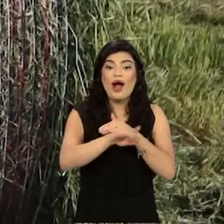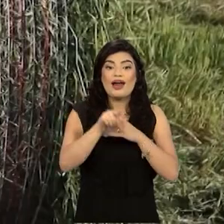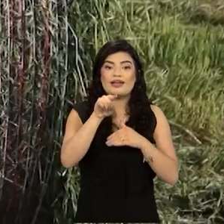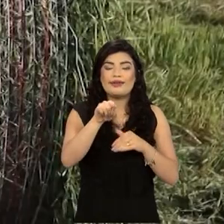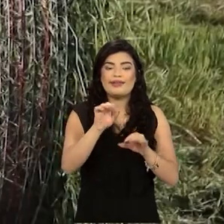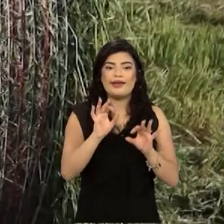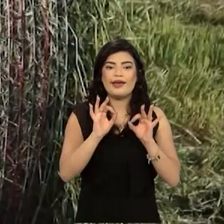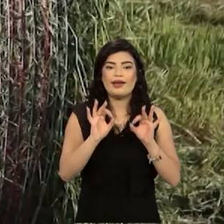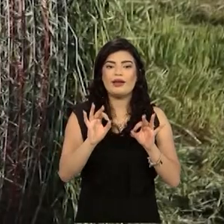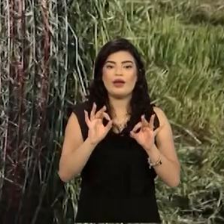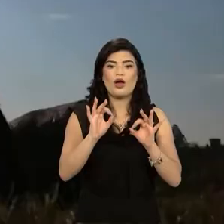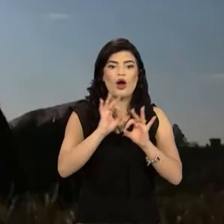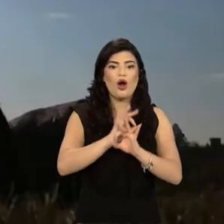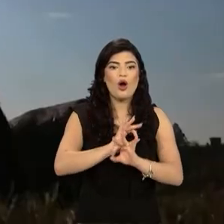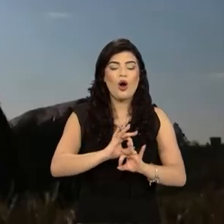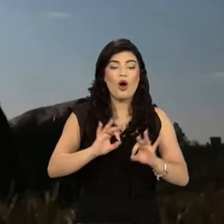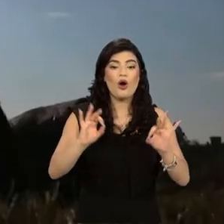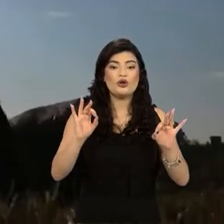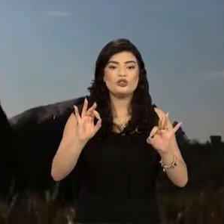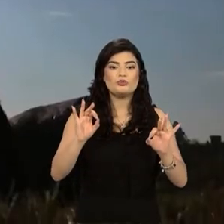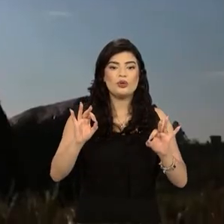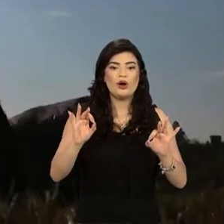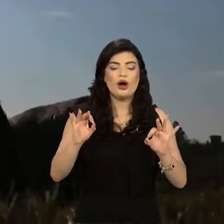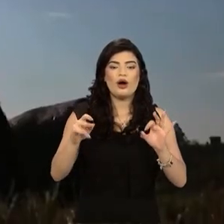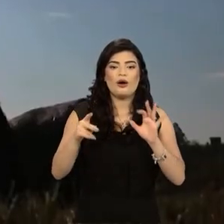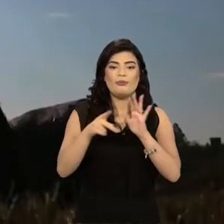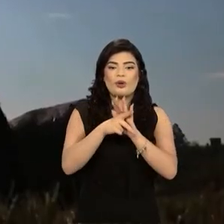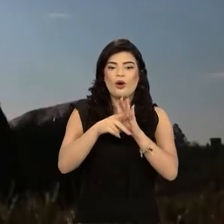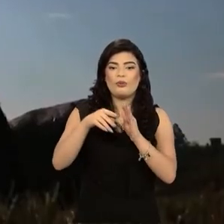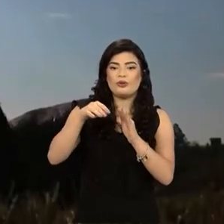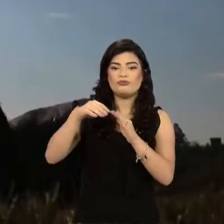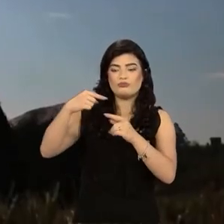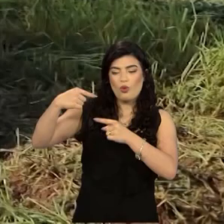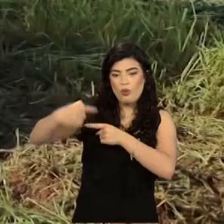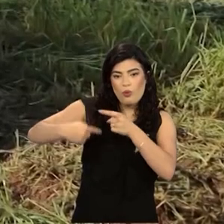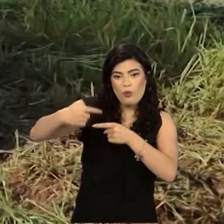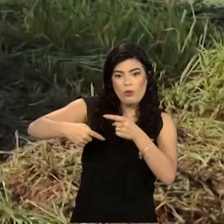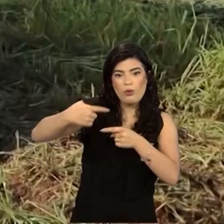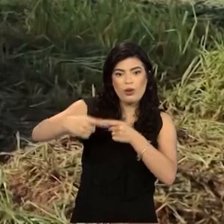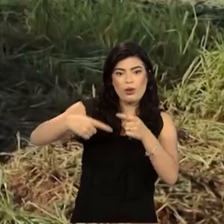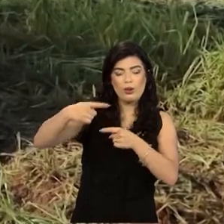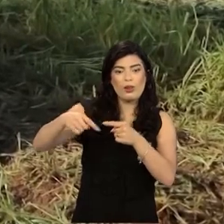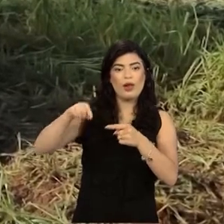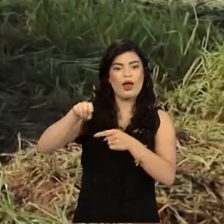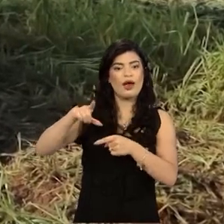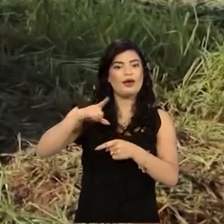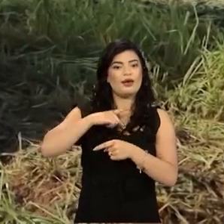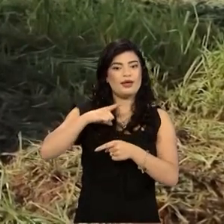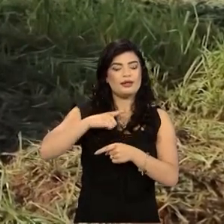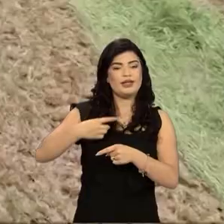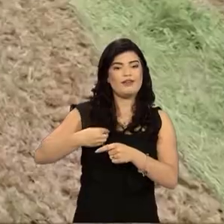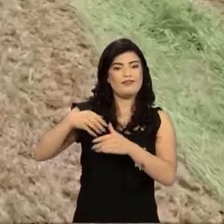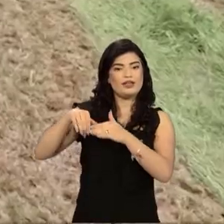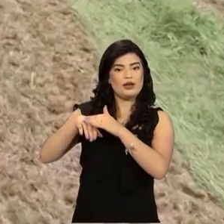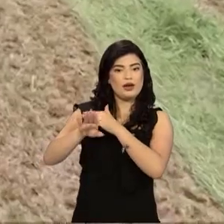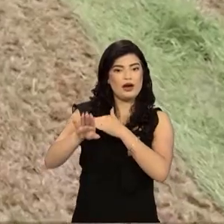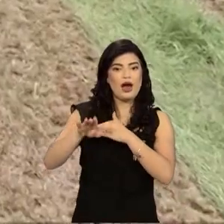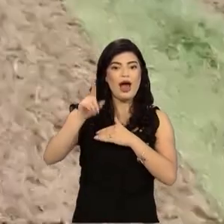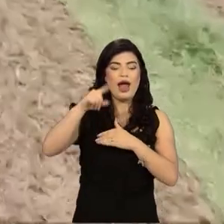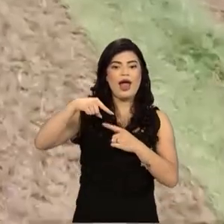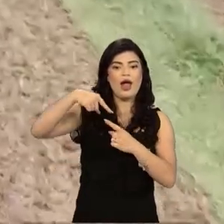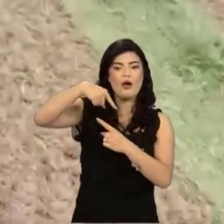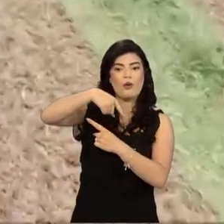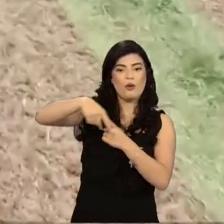como uma silagem. Ele é conservado com o pH baixo e a Nairobiose, são